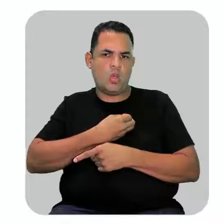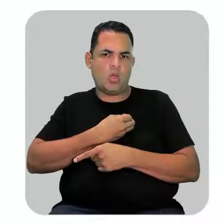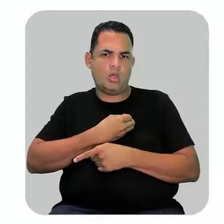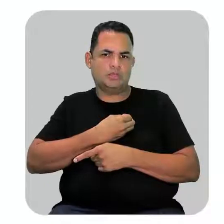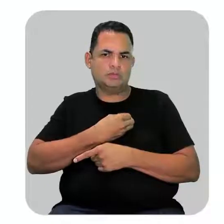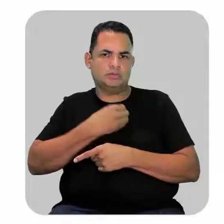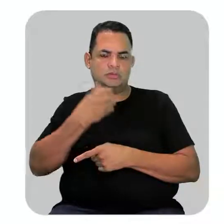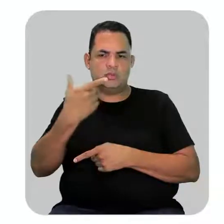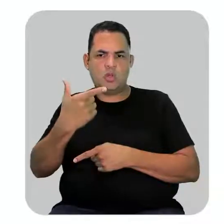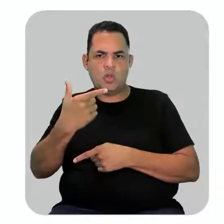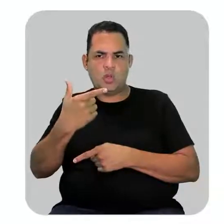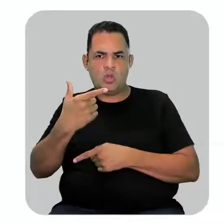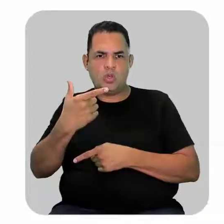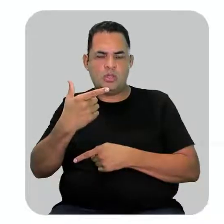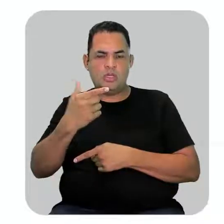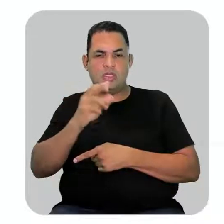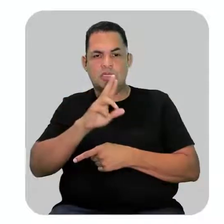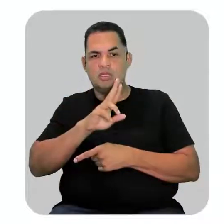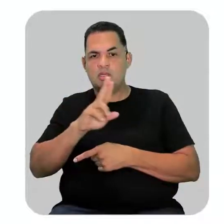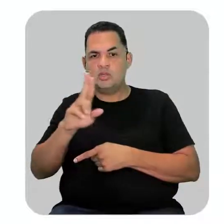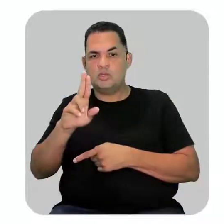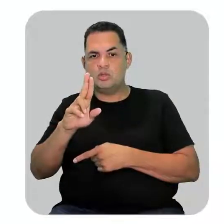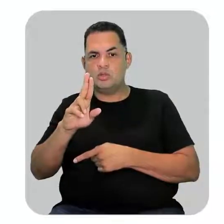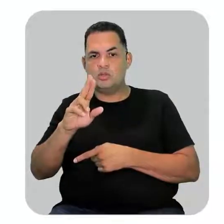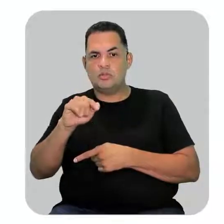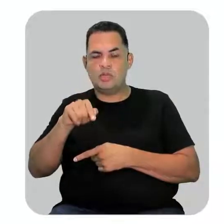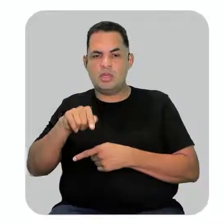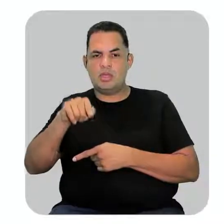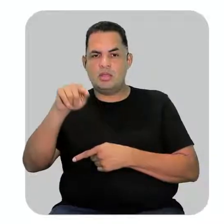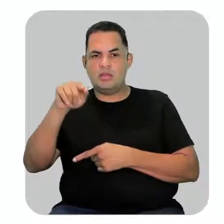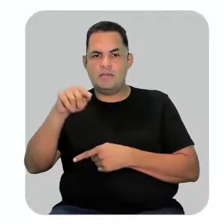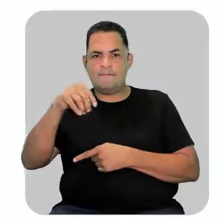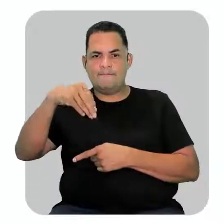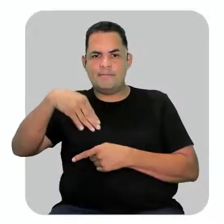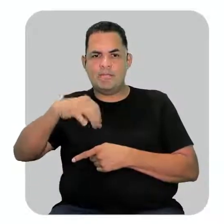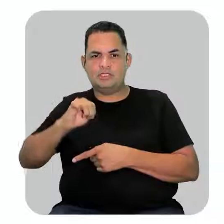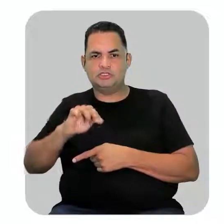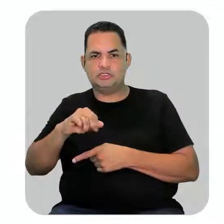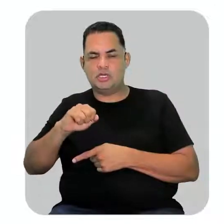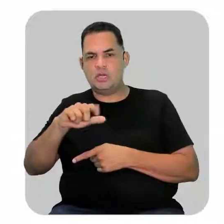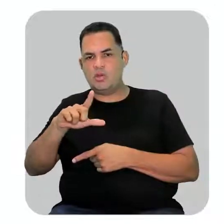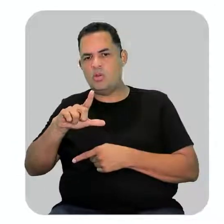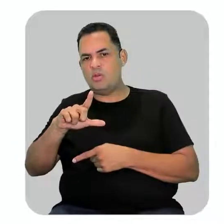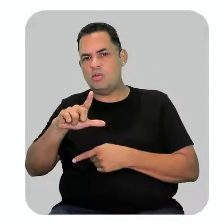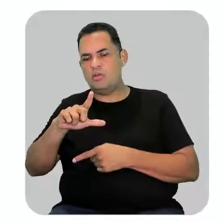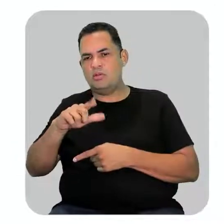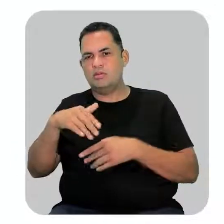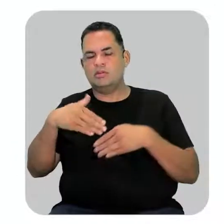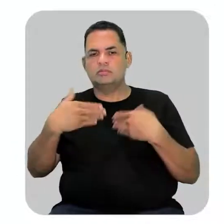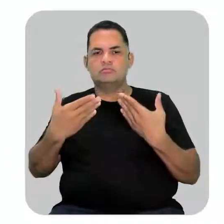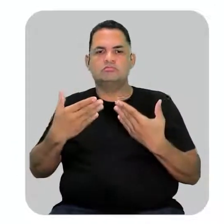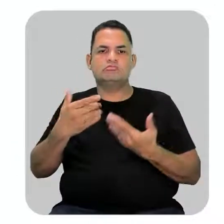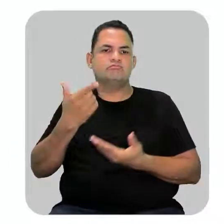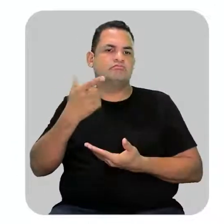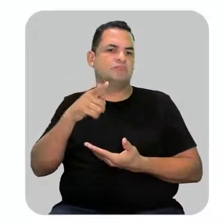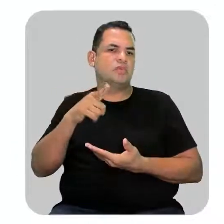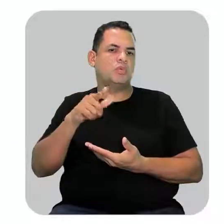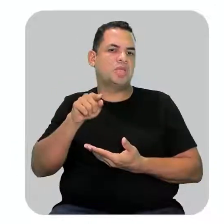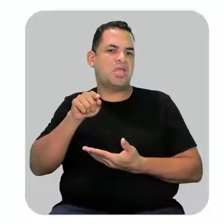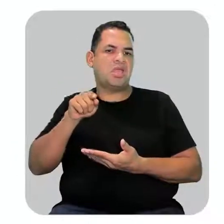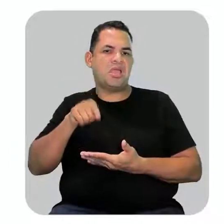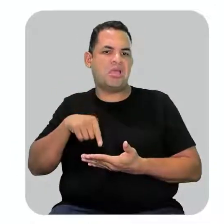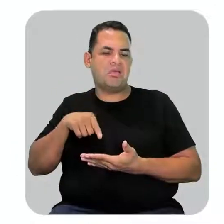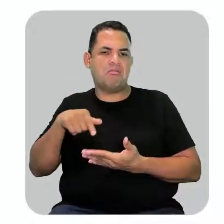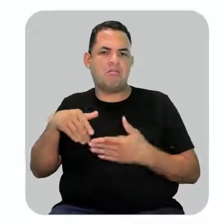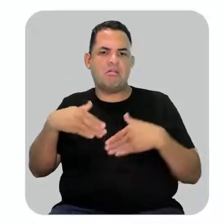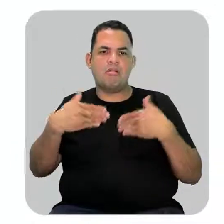que é 2 e o nome da ramificação que no caso aqui é metil. Já não tem mais nenhuma ramificação,